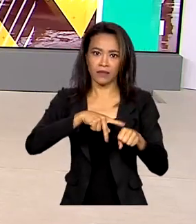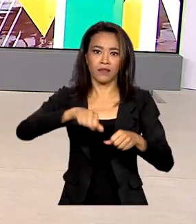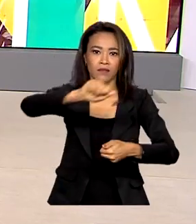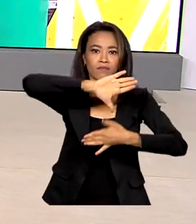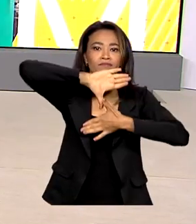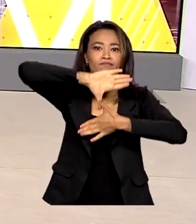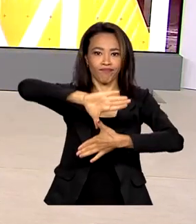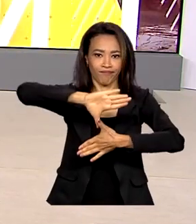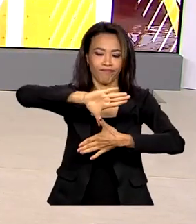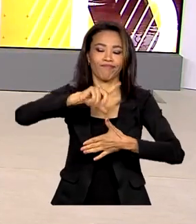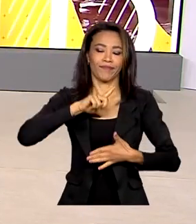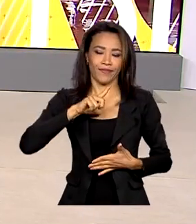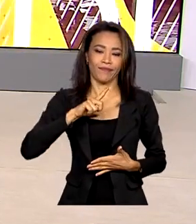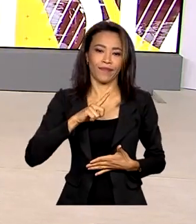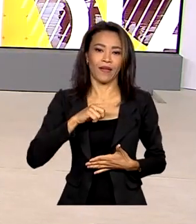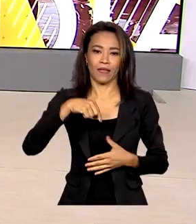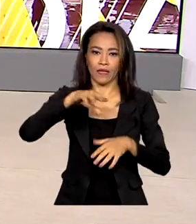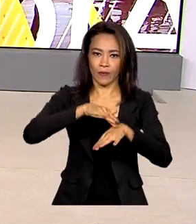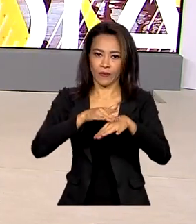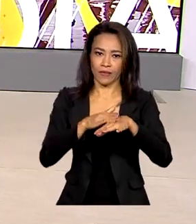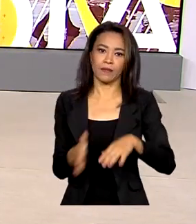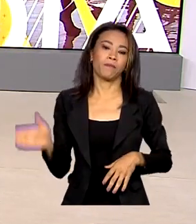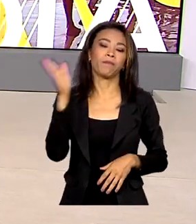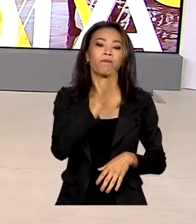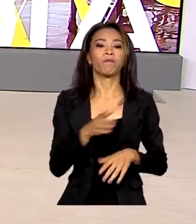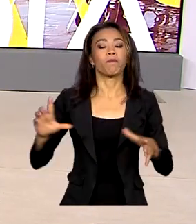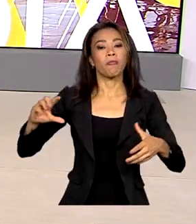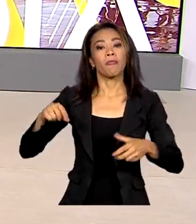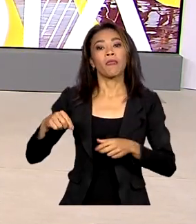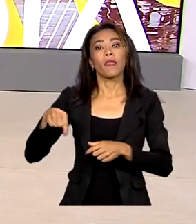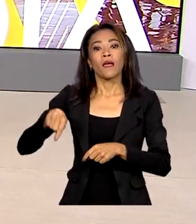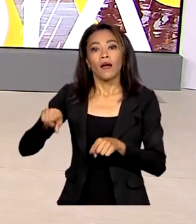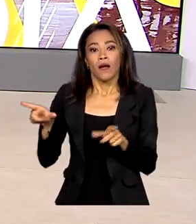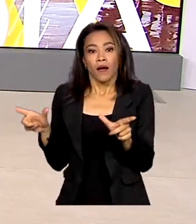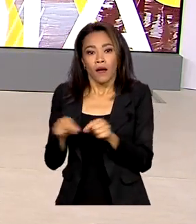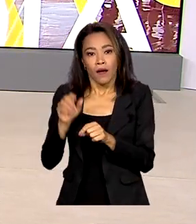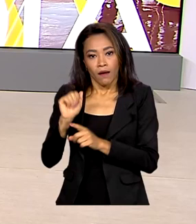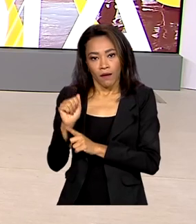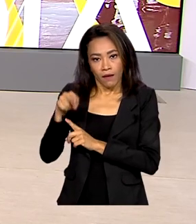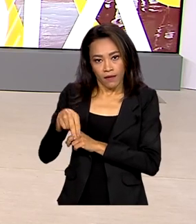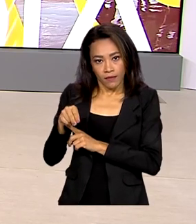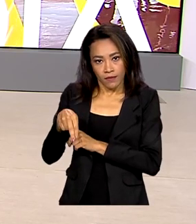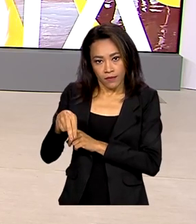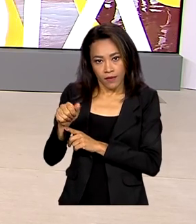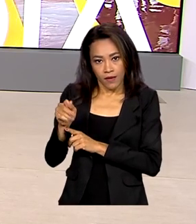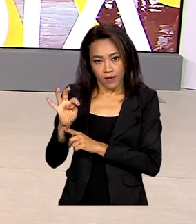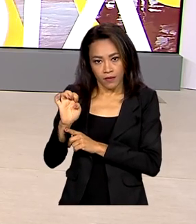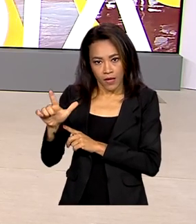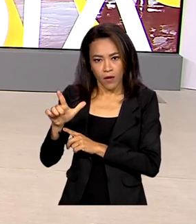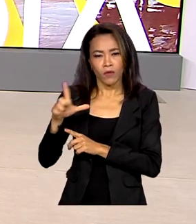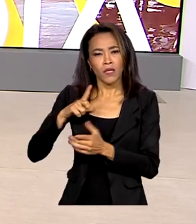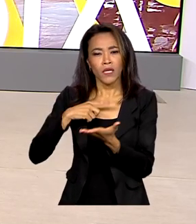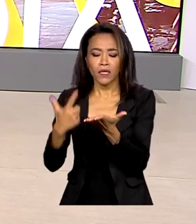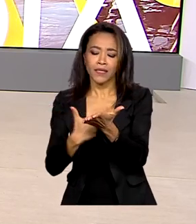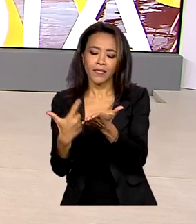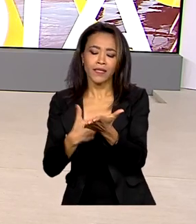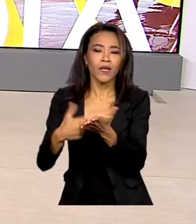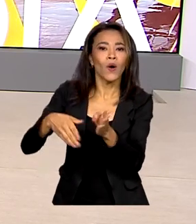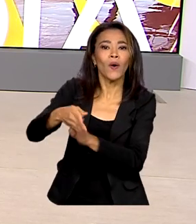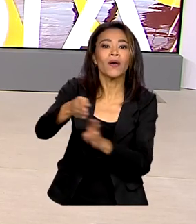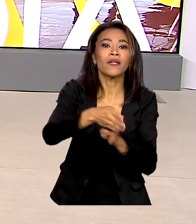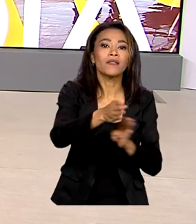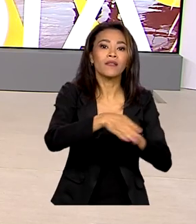A Anatel tem um conjunto de cartilhas com dicas e orientações para o uso seguro da internet por crianças.